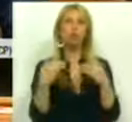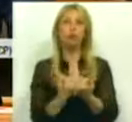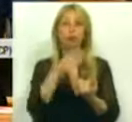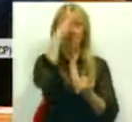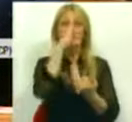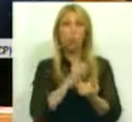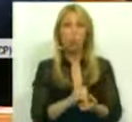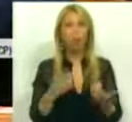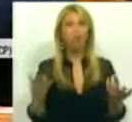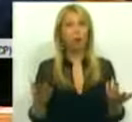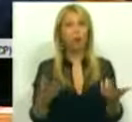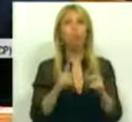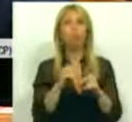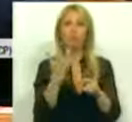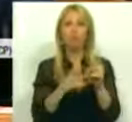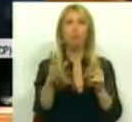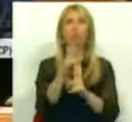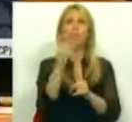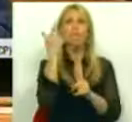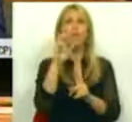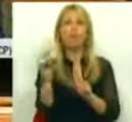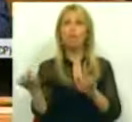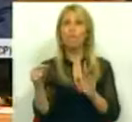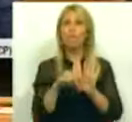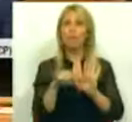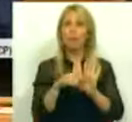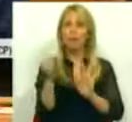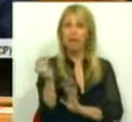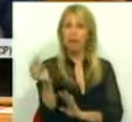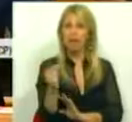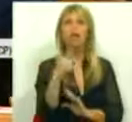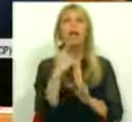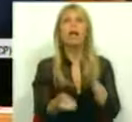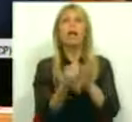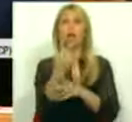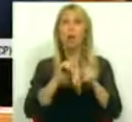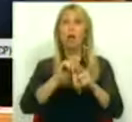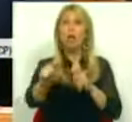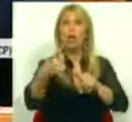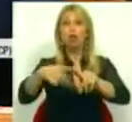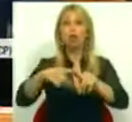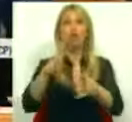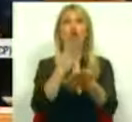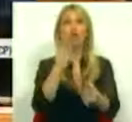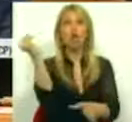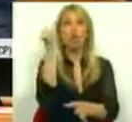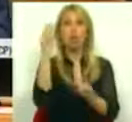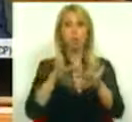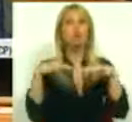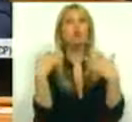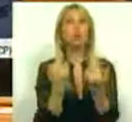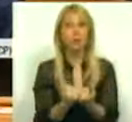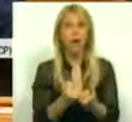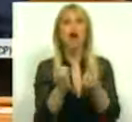desbloqueou as pensões mínimas, criou linhas de crédito só para as instituições sociais, aumentou